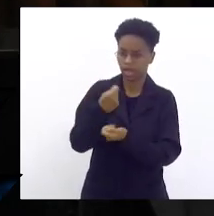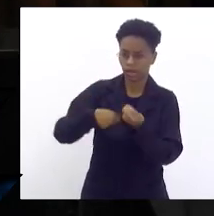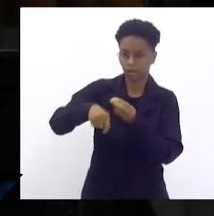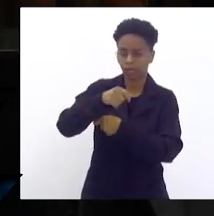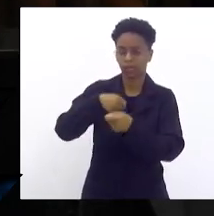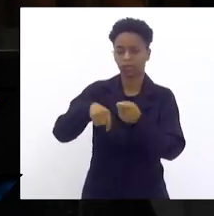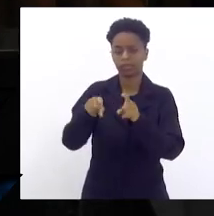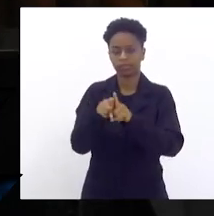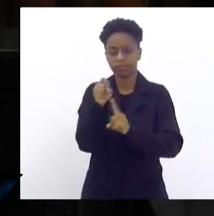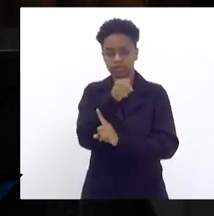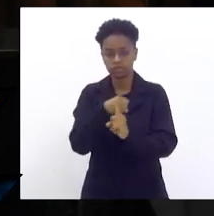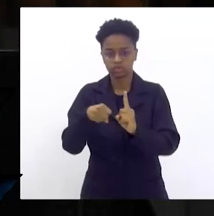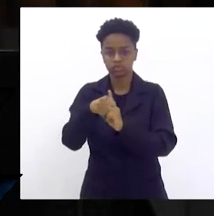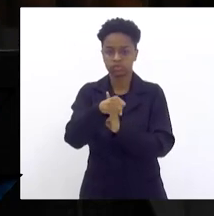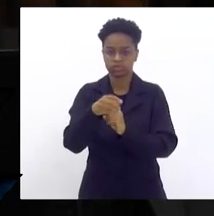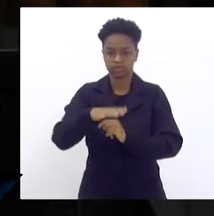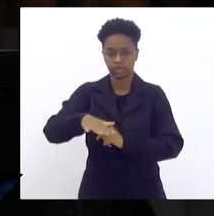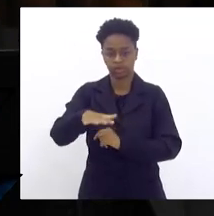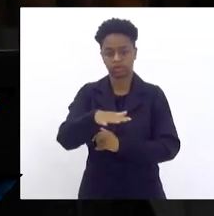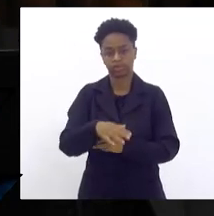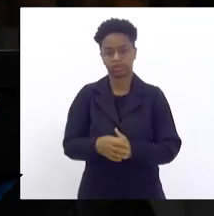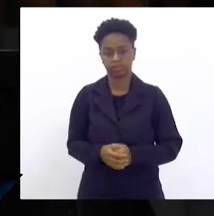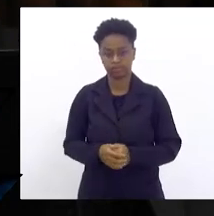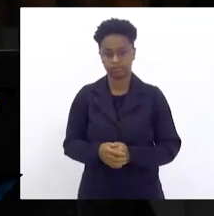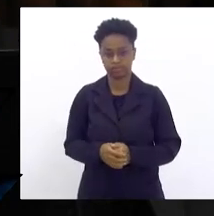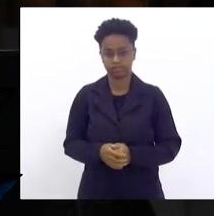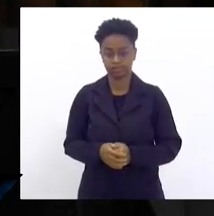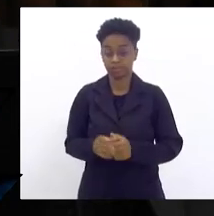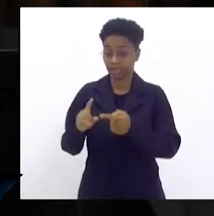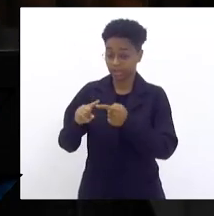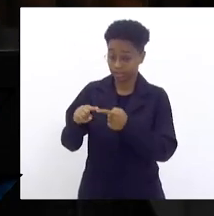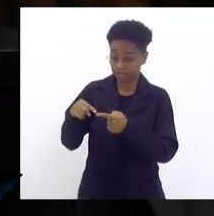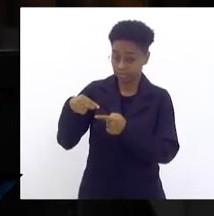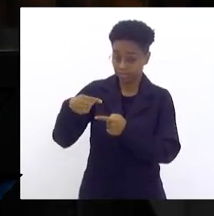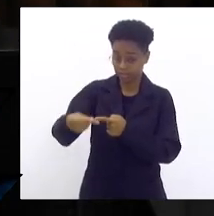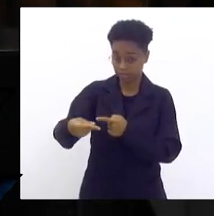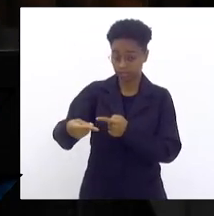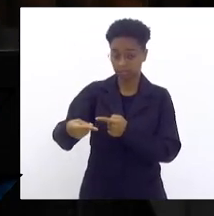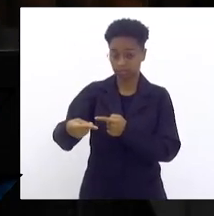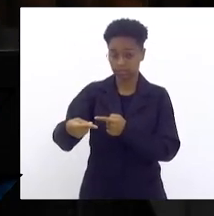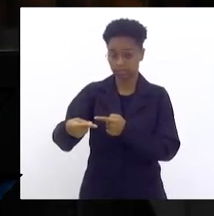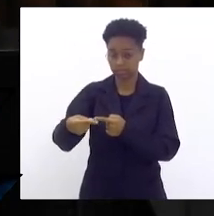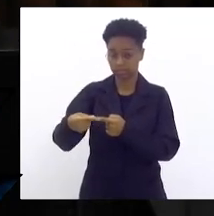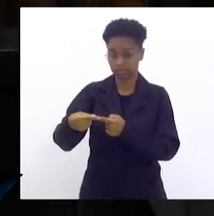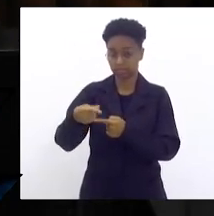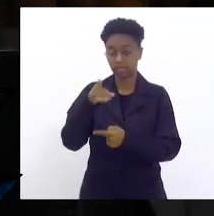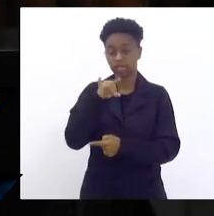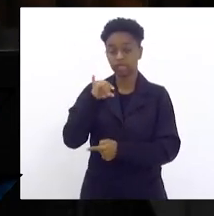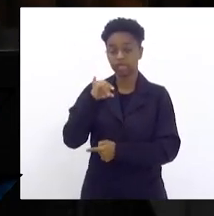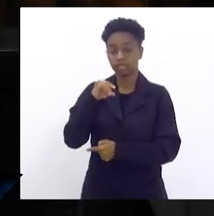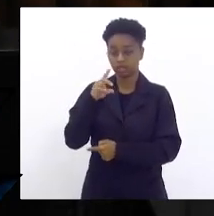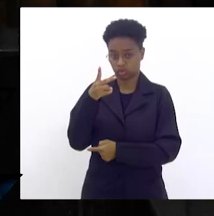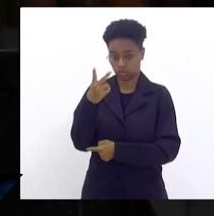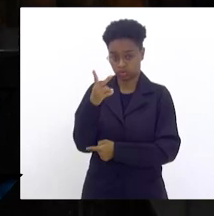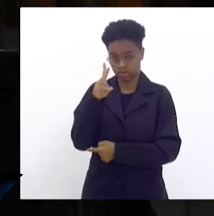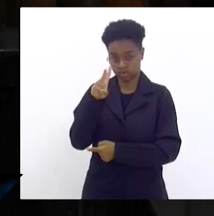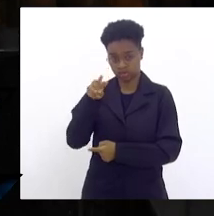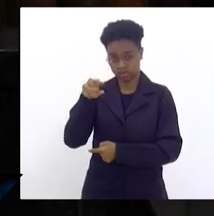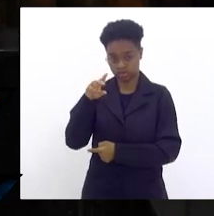socialmente. logo depois, senhor presidente, dois dias depois,